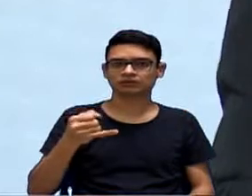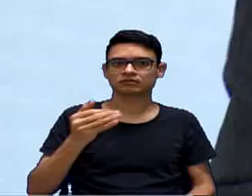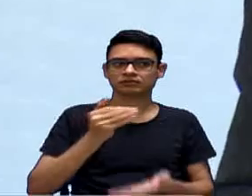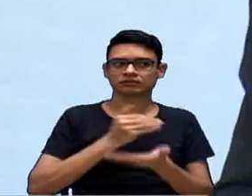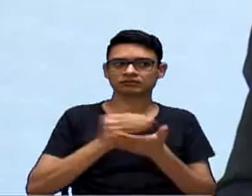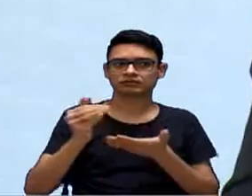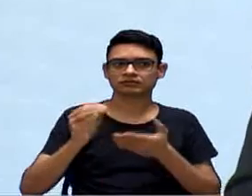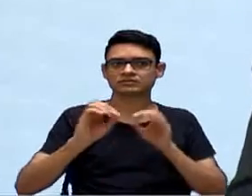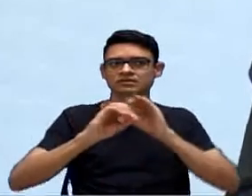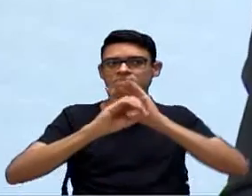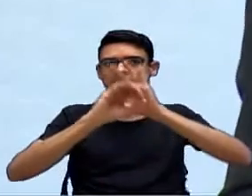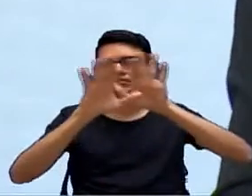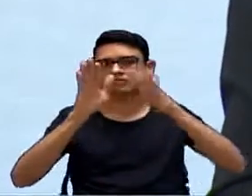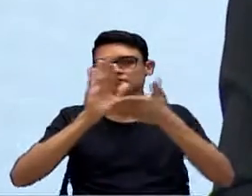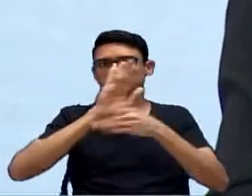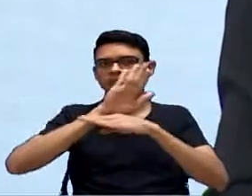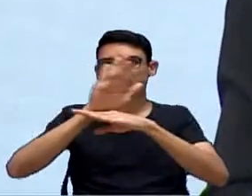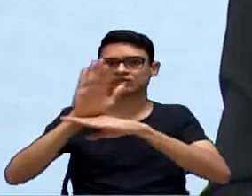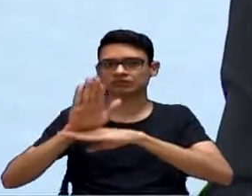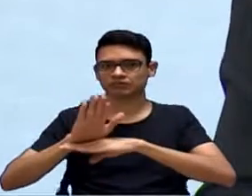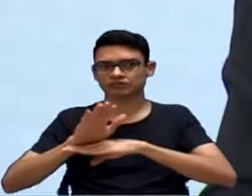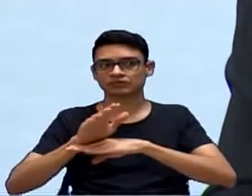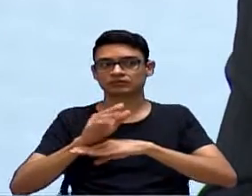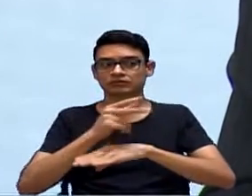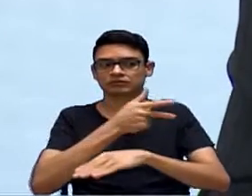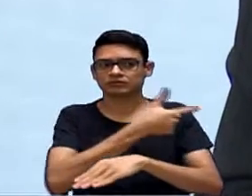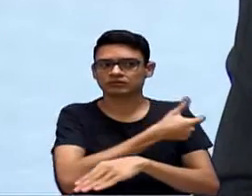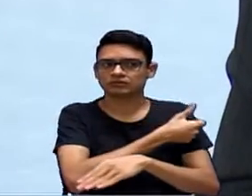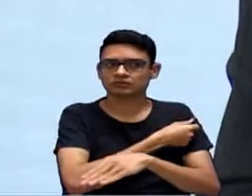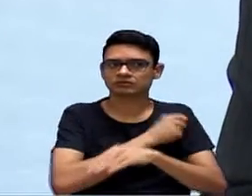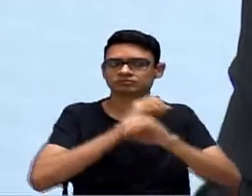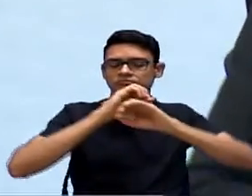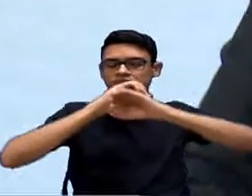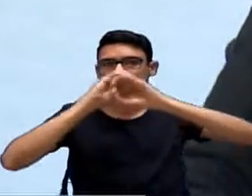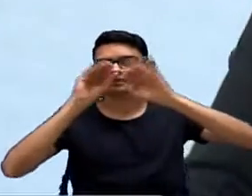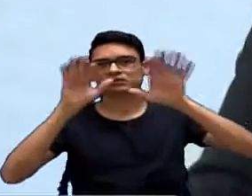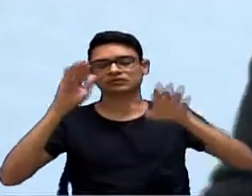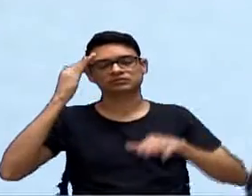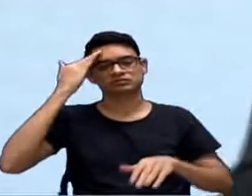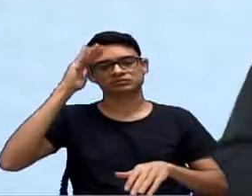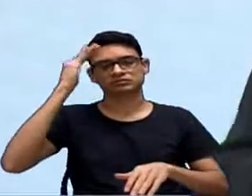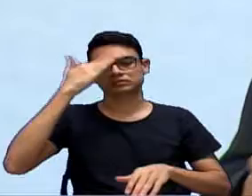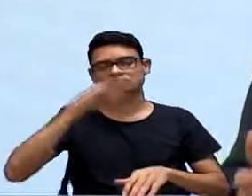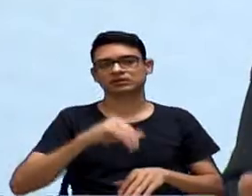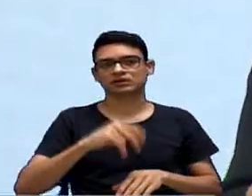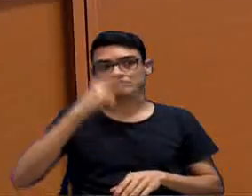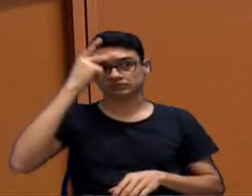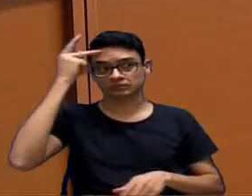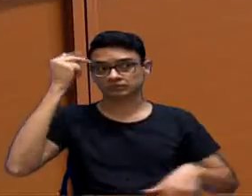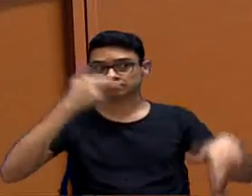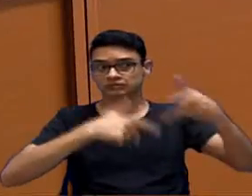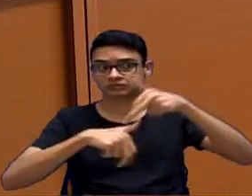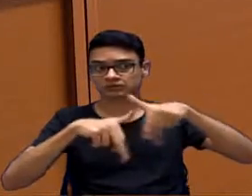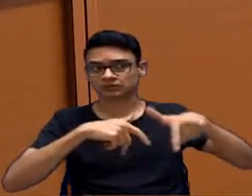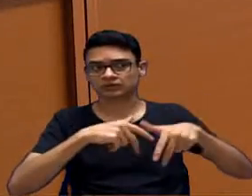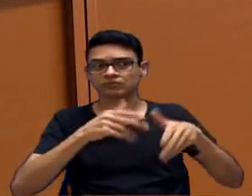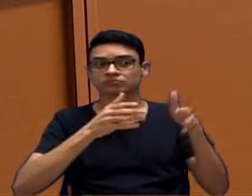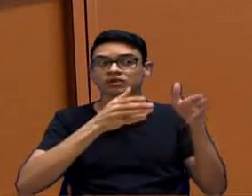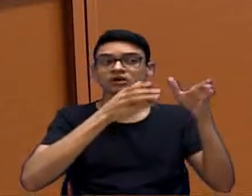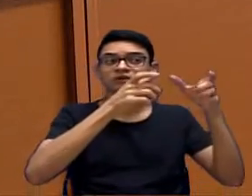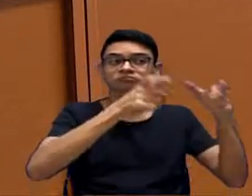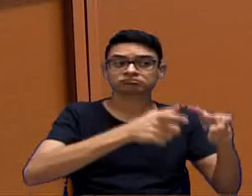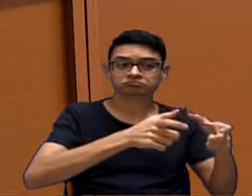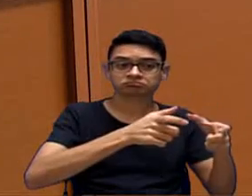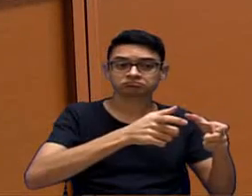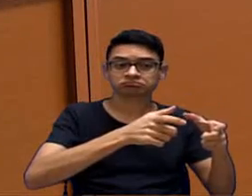transparência em relação às vacinas que estão sendo administradas, à distribuição de que forma, aonde, local.